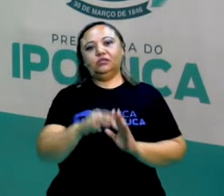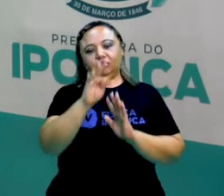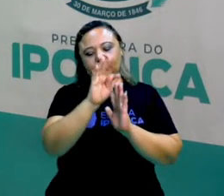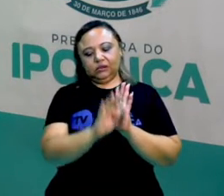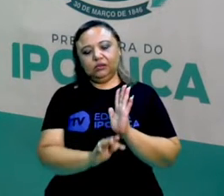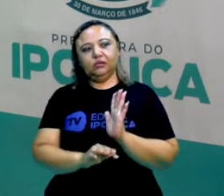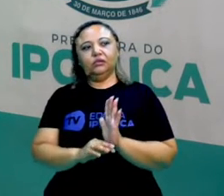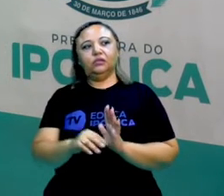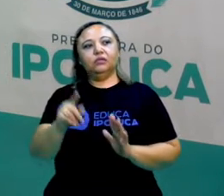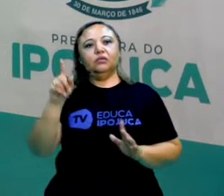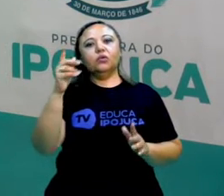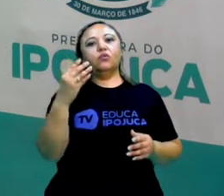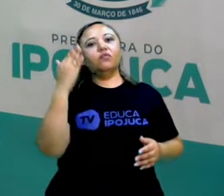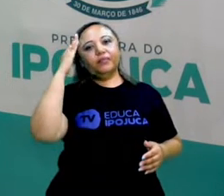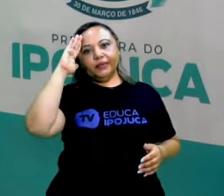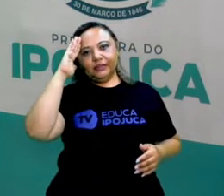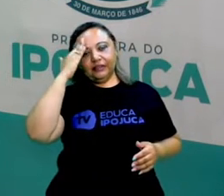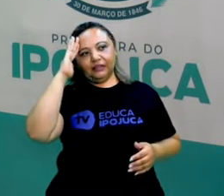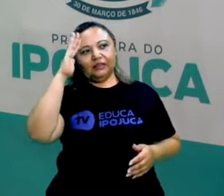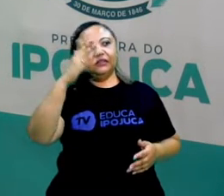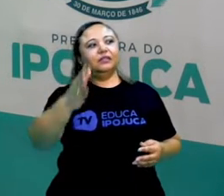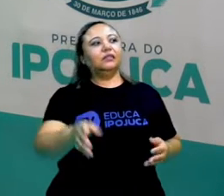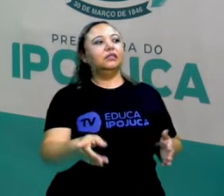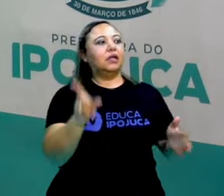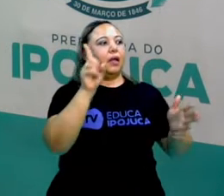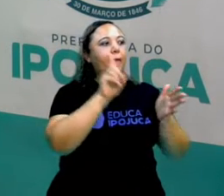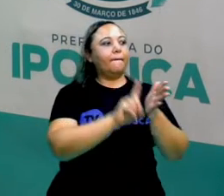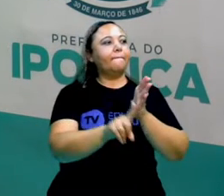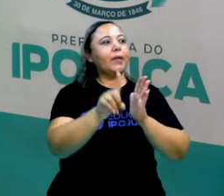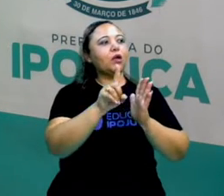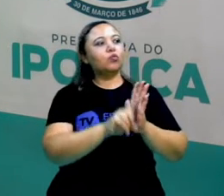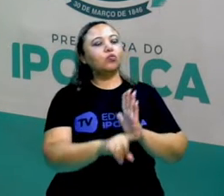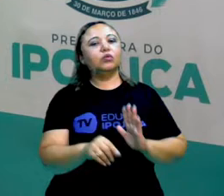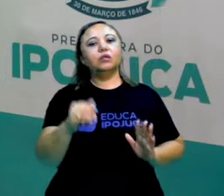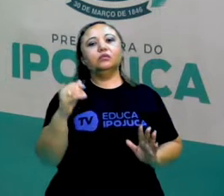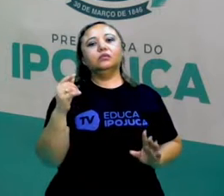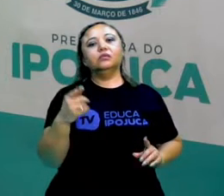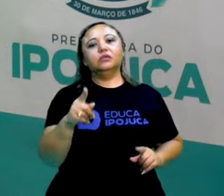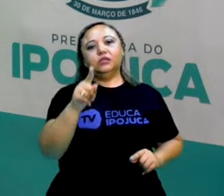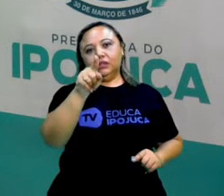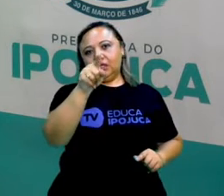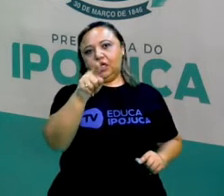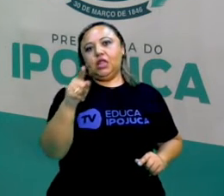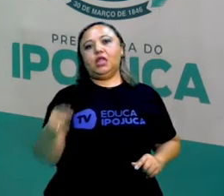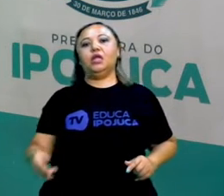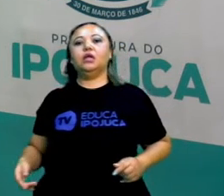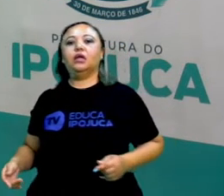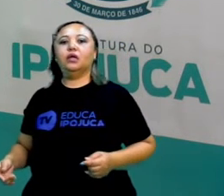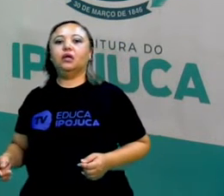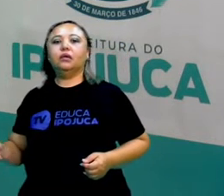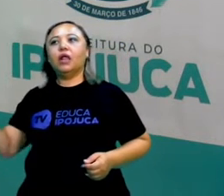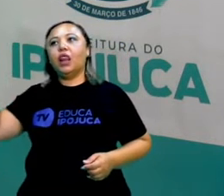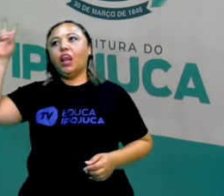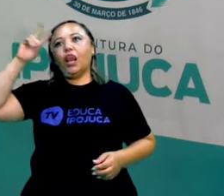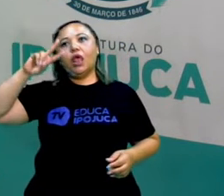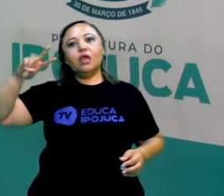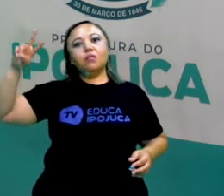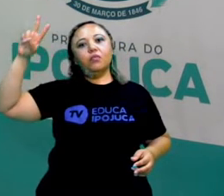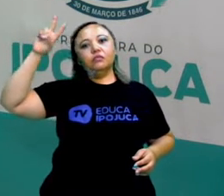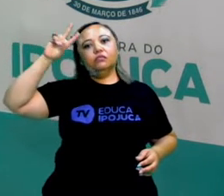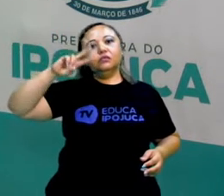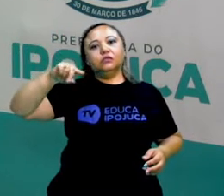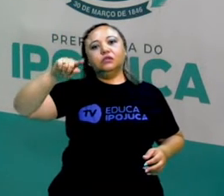E aí nós vamos compreender. Essas perguntinhas que vêm, vai levar você a relembrar